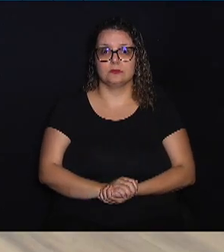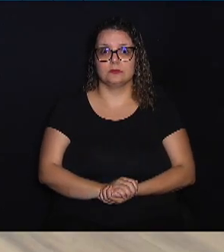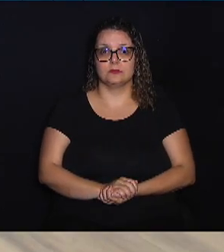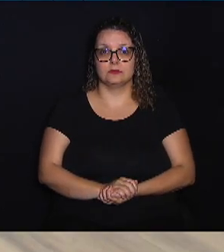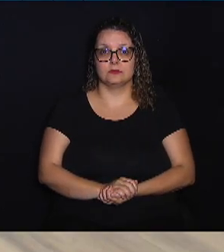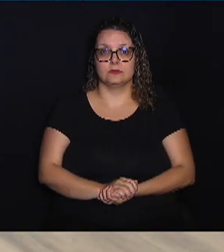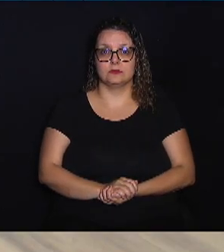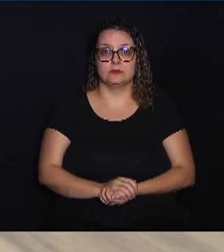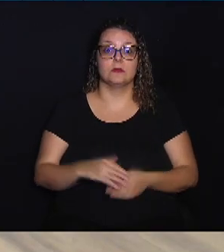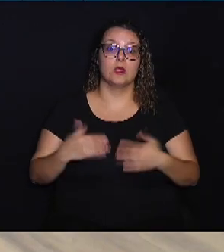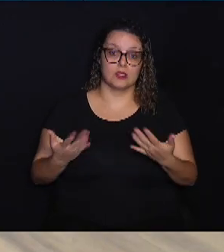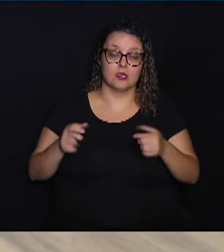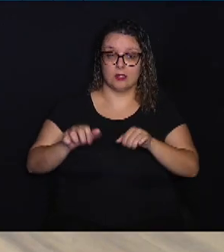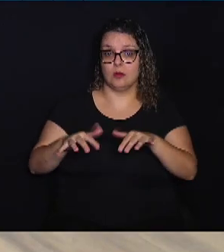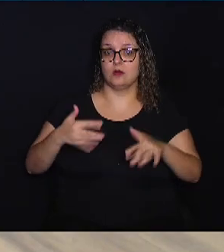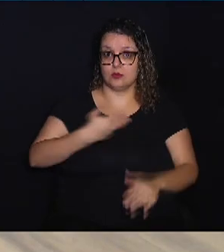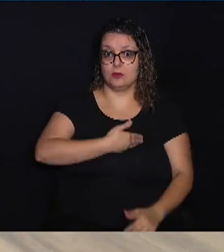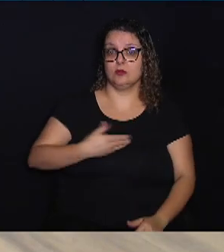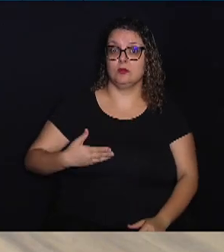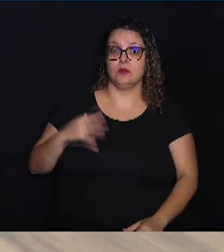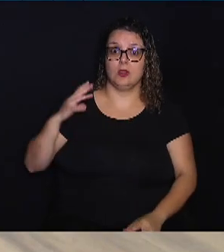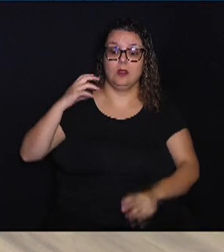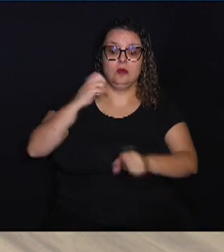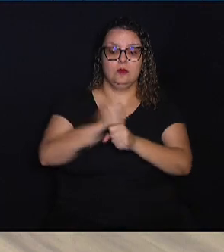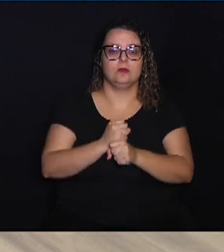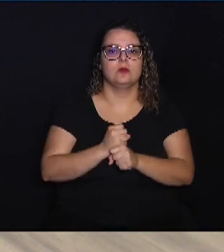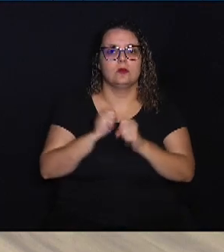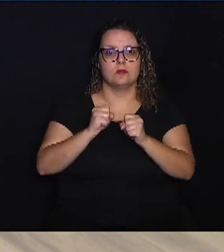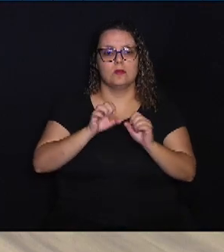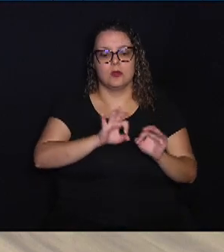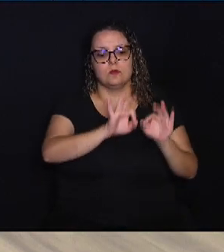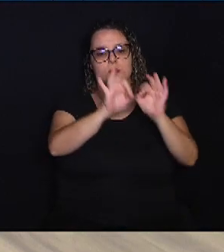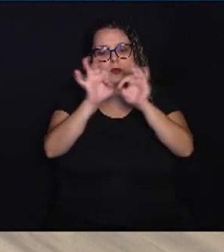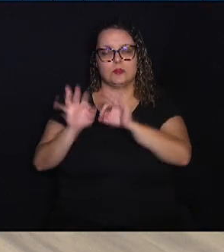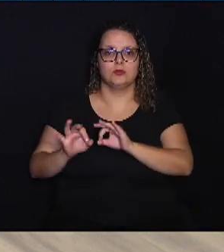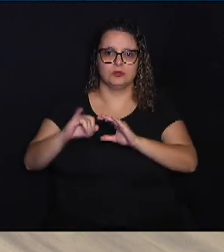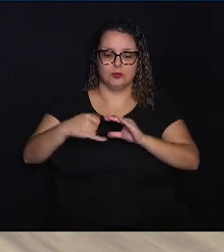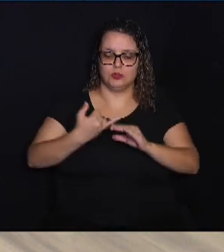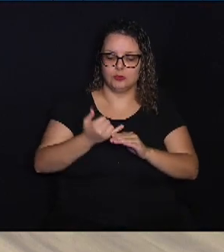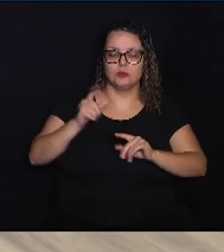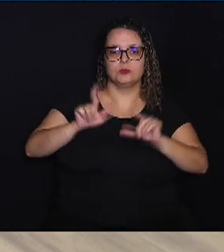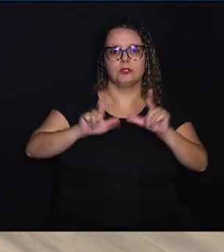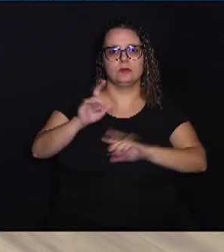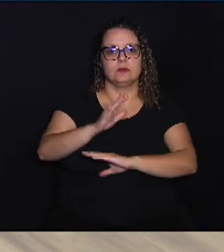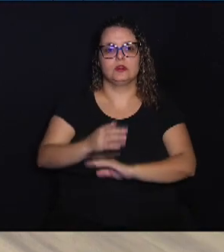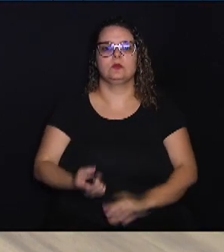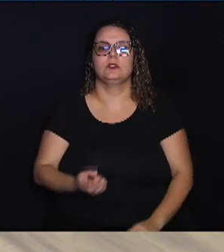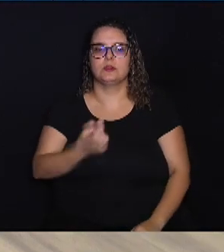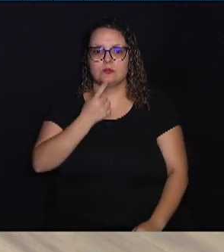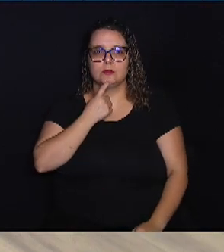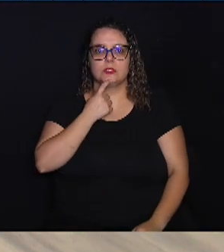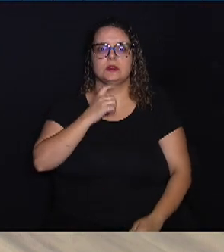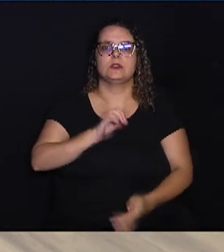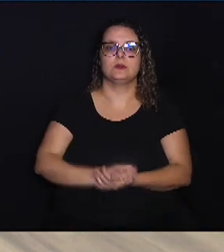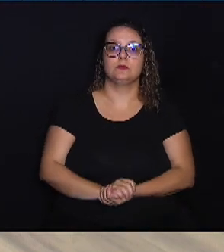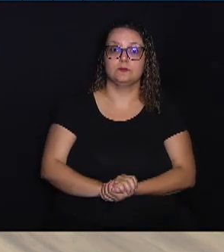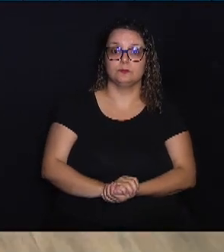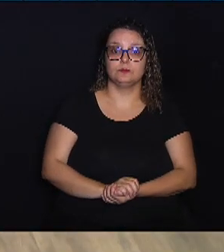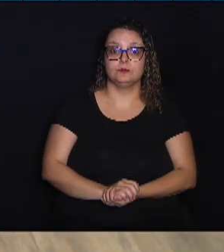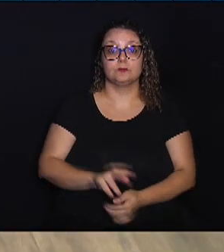E a audiência pública completa você pode conferir lá no youtube.com.br TV Câmara Campinas.